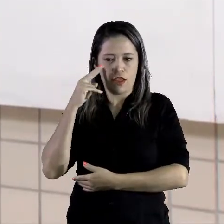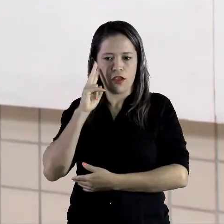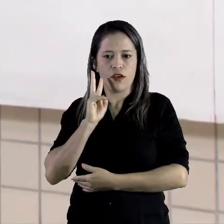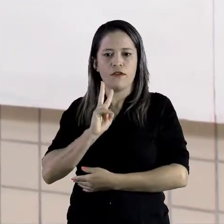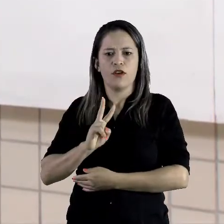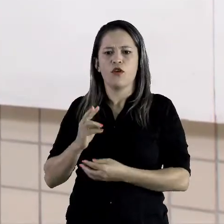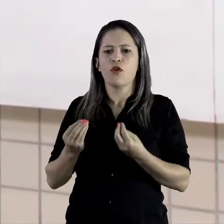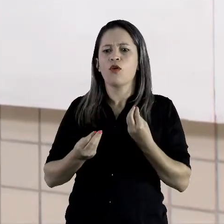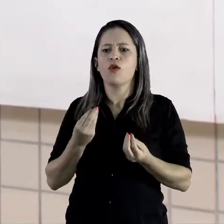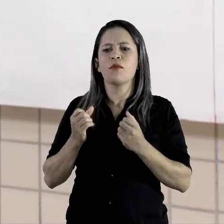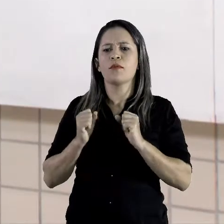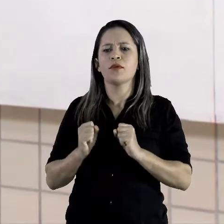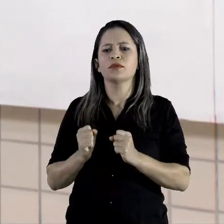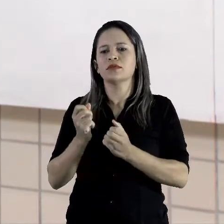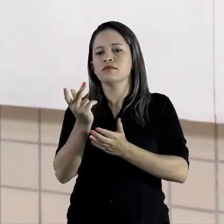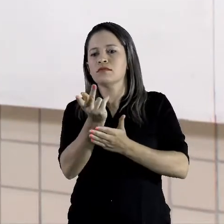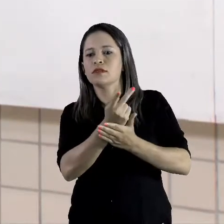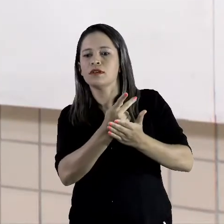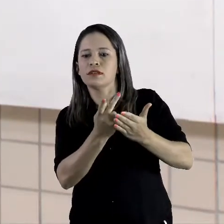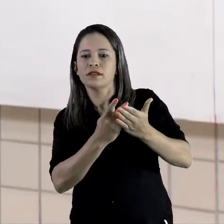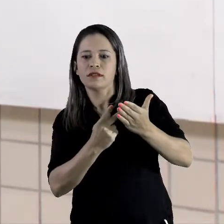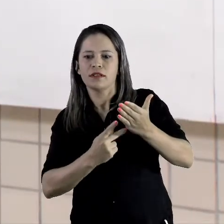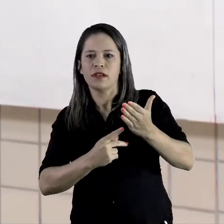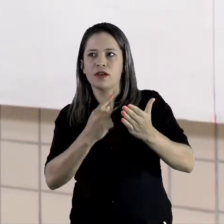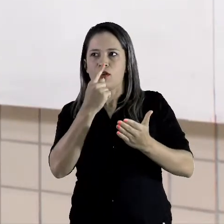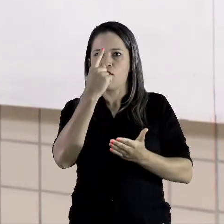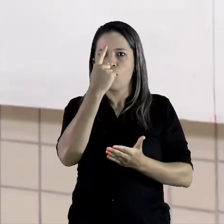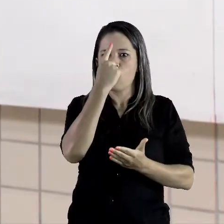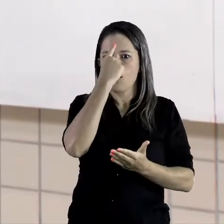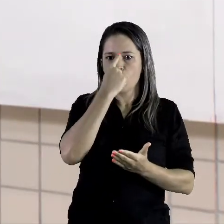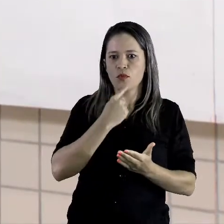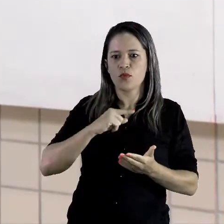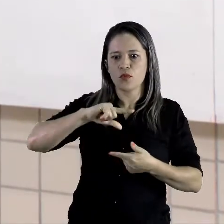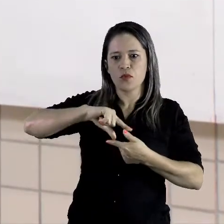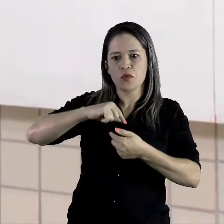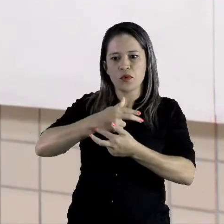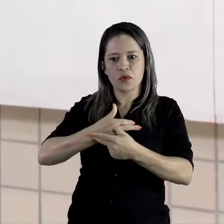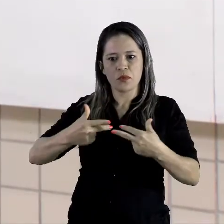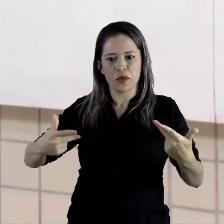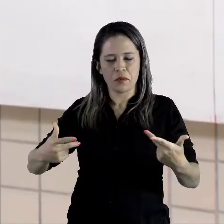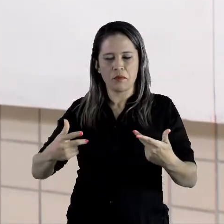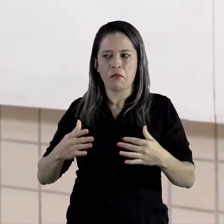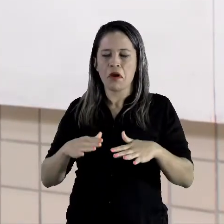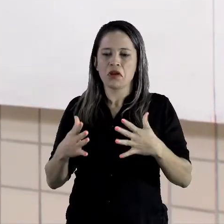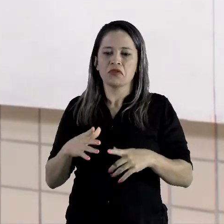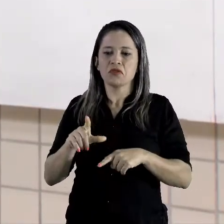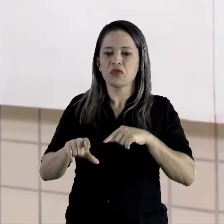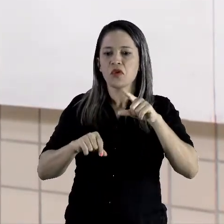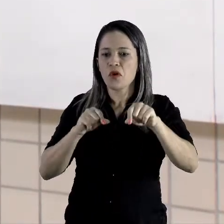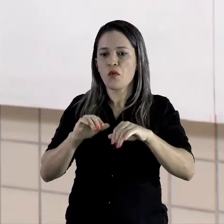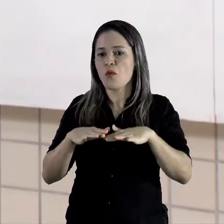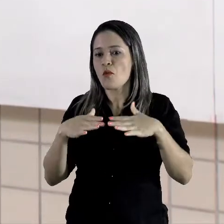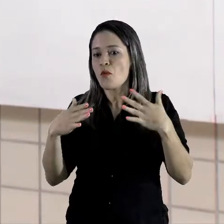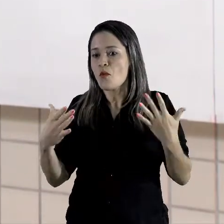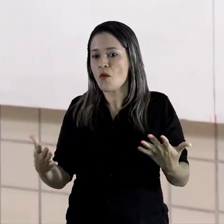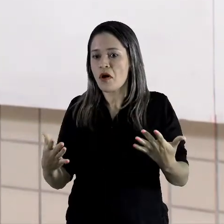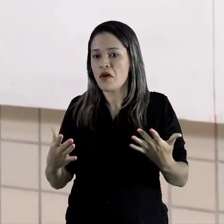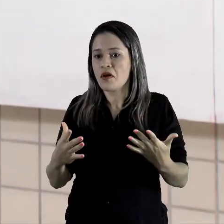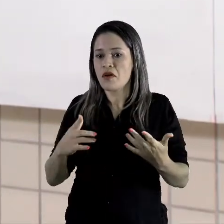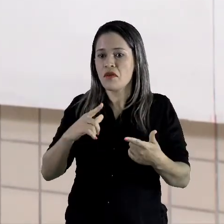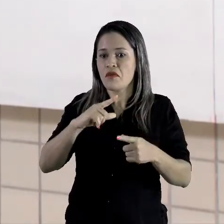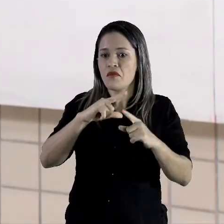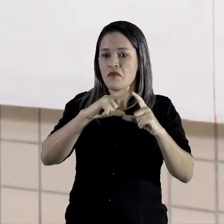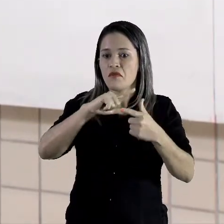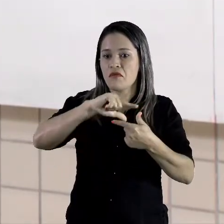como podemos desenhar com figuras geométricas. Basta escolher quais figuras usar. Então,